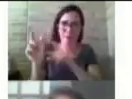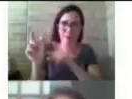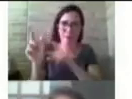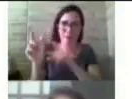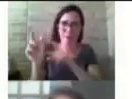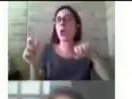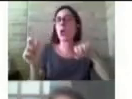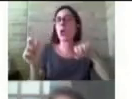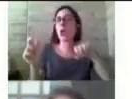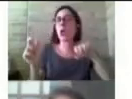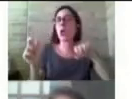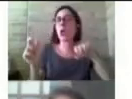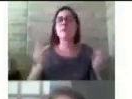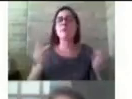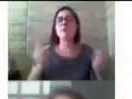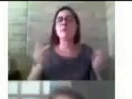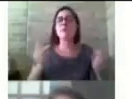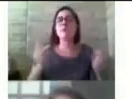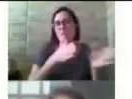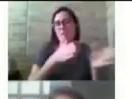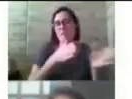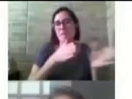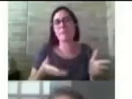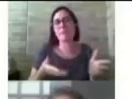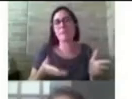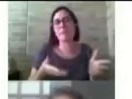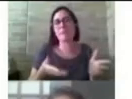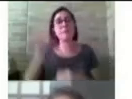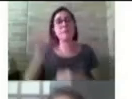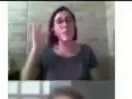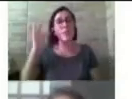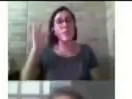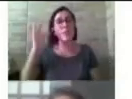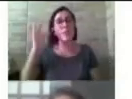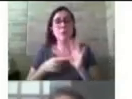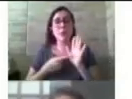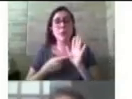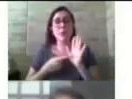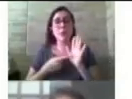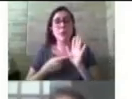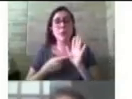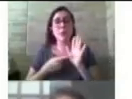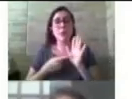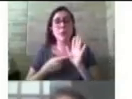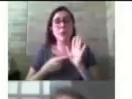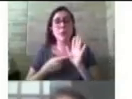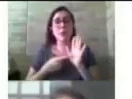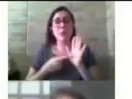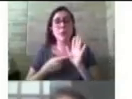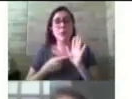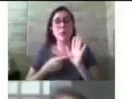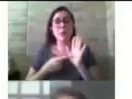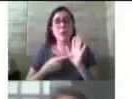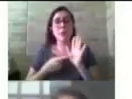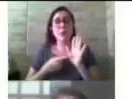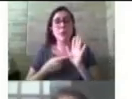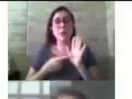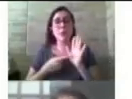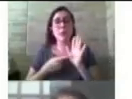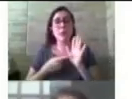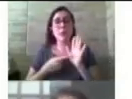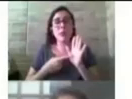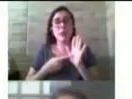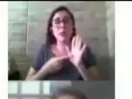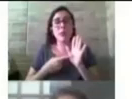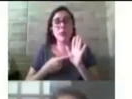acessibilidade. A Fernanda trouxe uma coisa que eu acho que durante a pandemia, a gente tem falado bastante sobre acessibilidade e acho